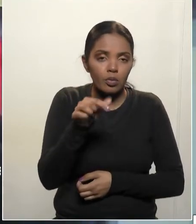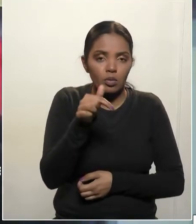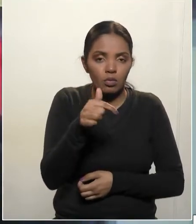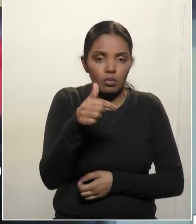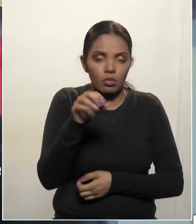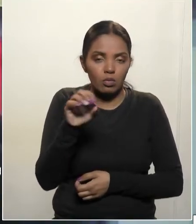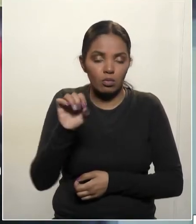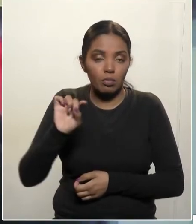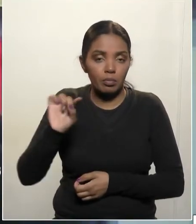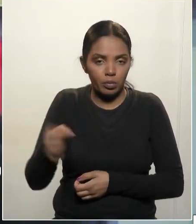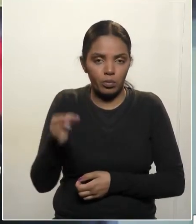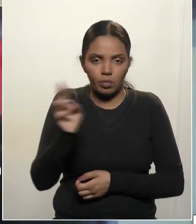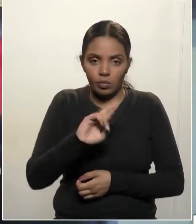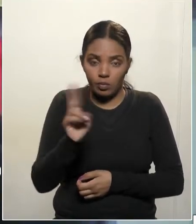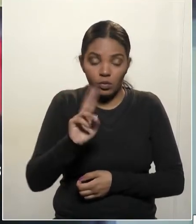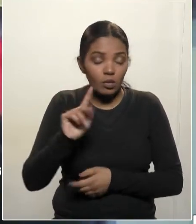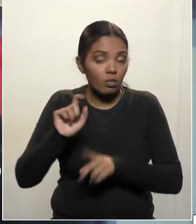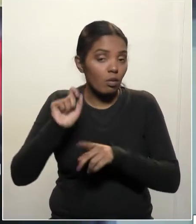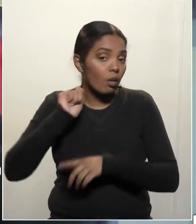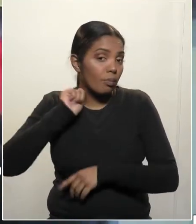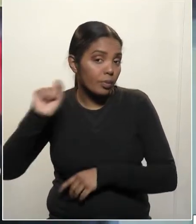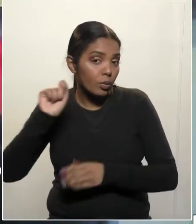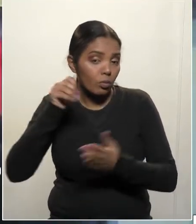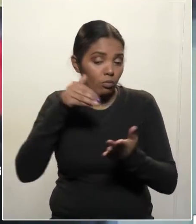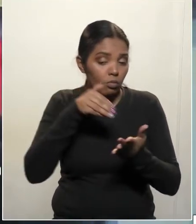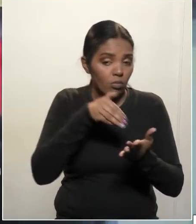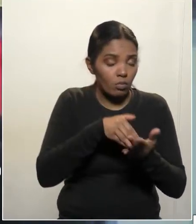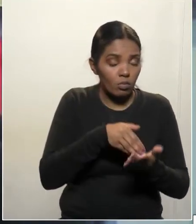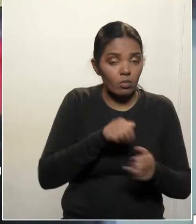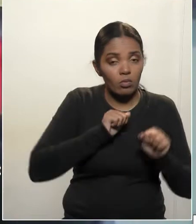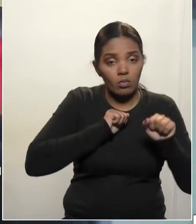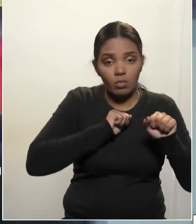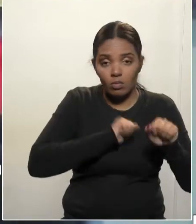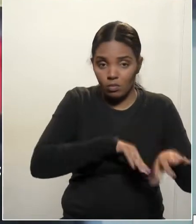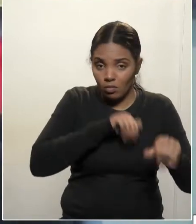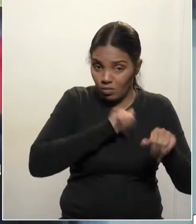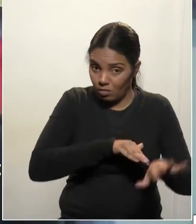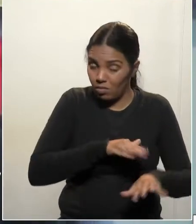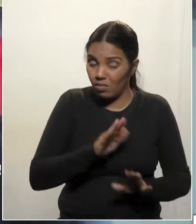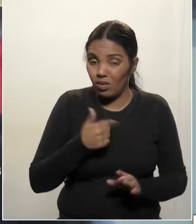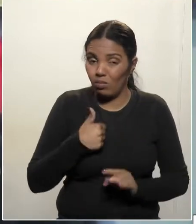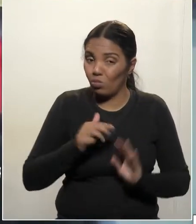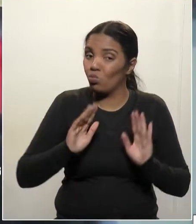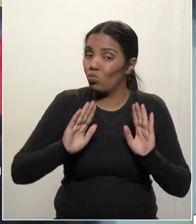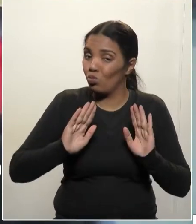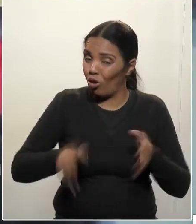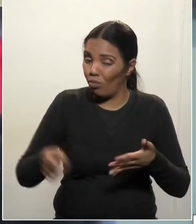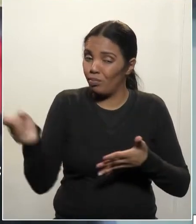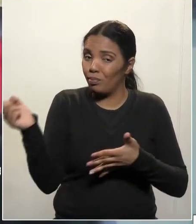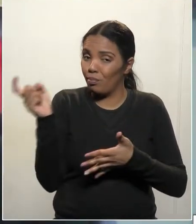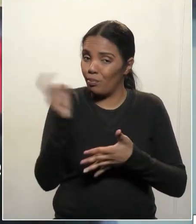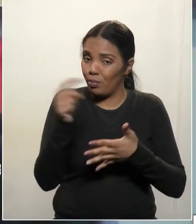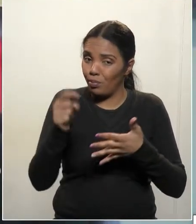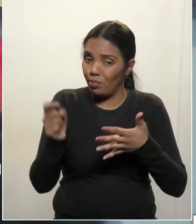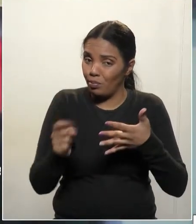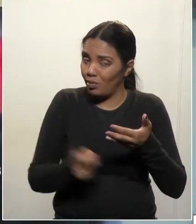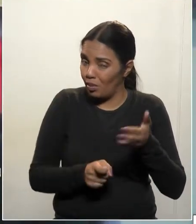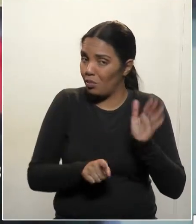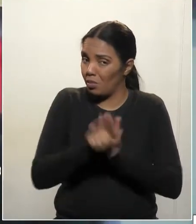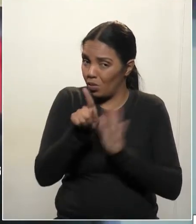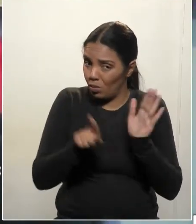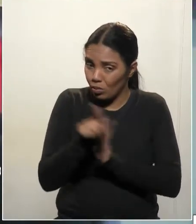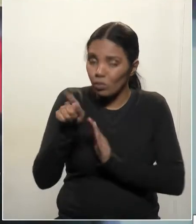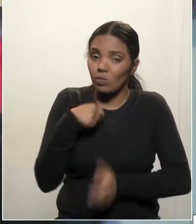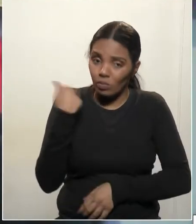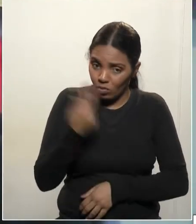vigorar de abril até setembro. Eu já apontei diversas vezes os questionamentos